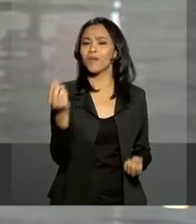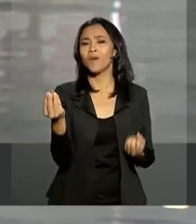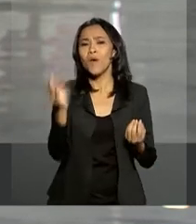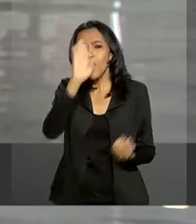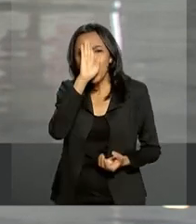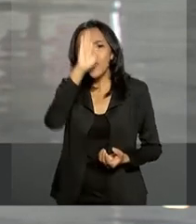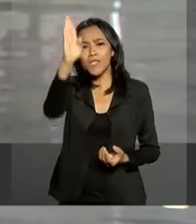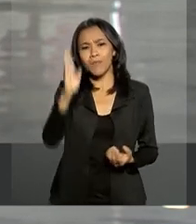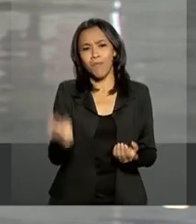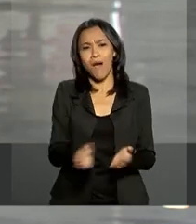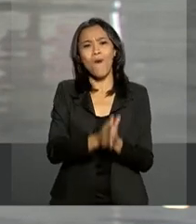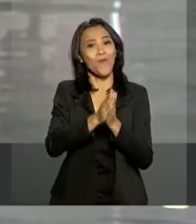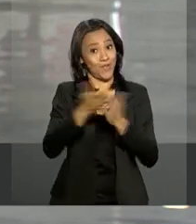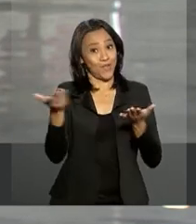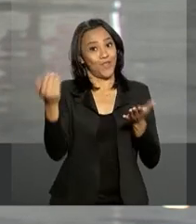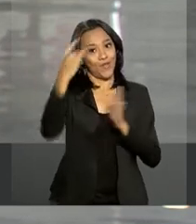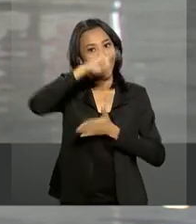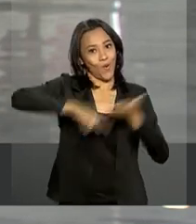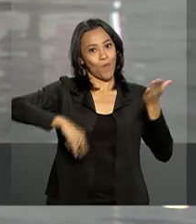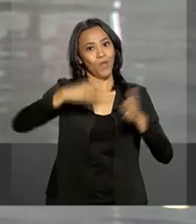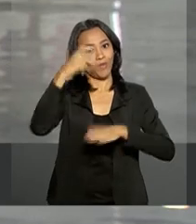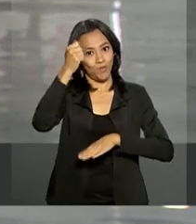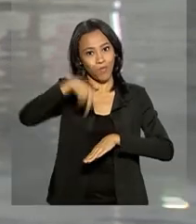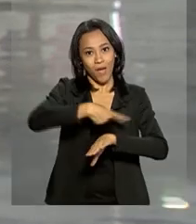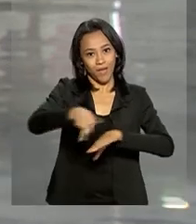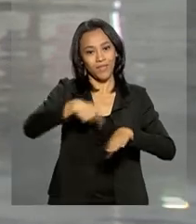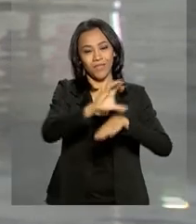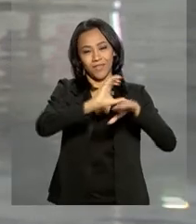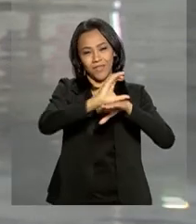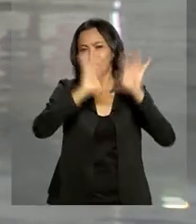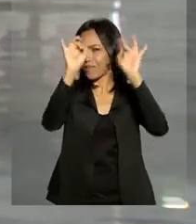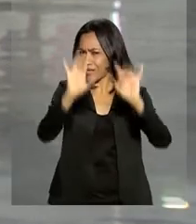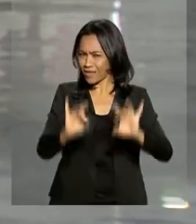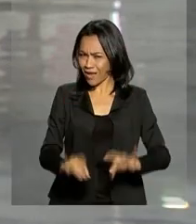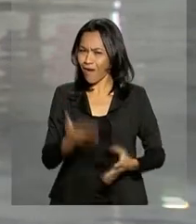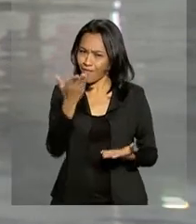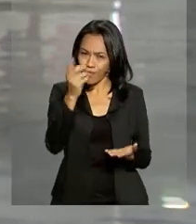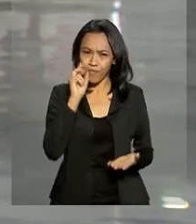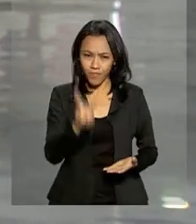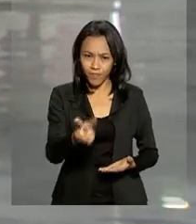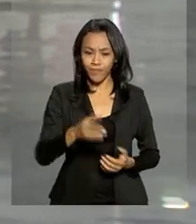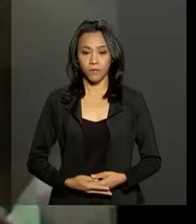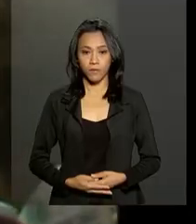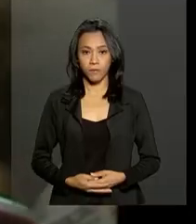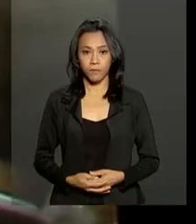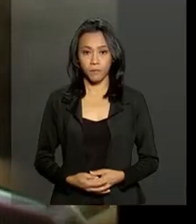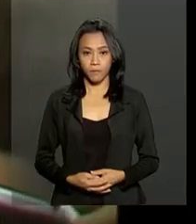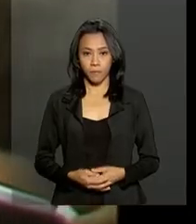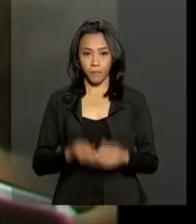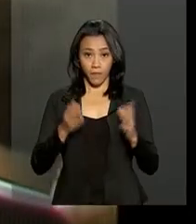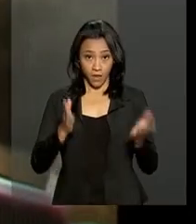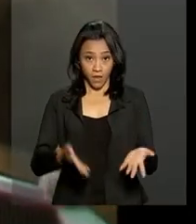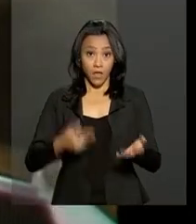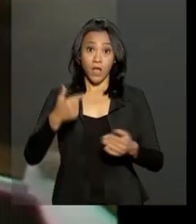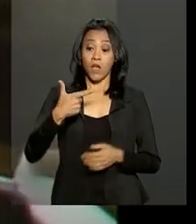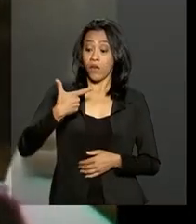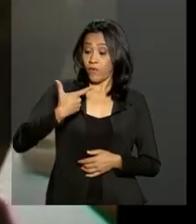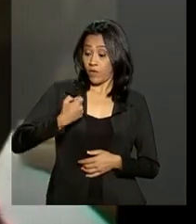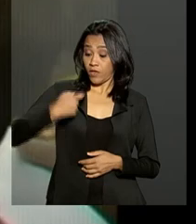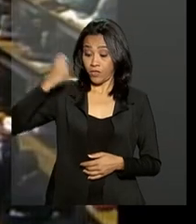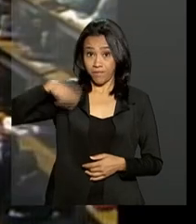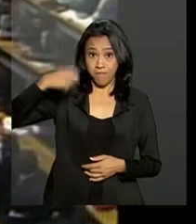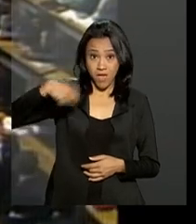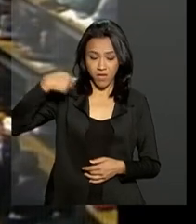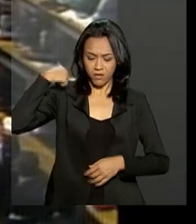principal documento do nosso país na reportagem especial de Luciana Colares. Foram 20 meses de